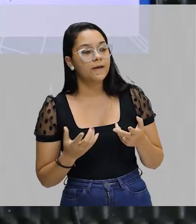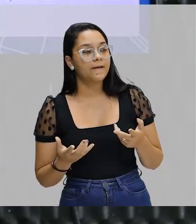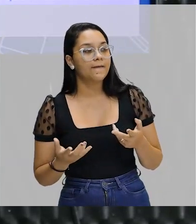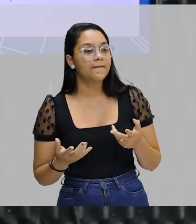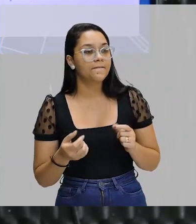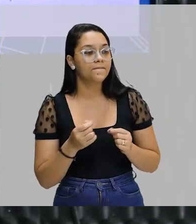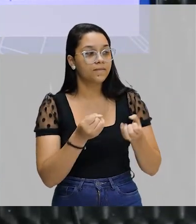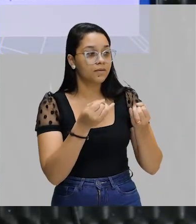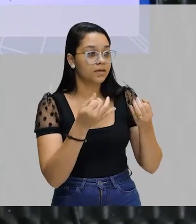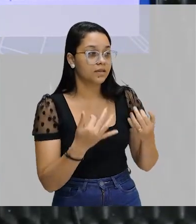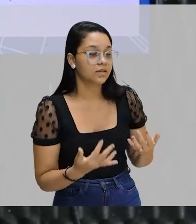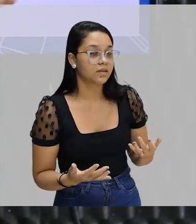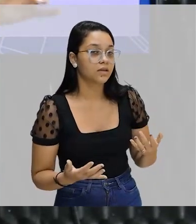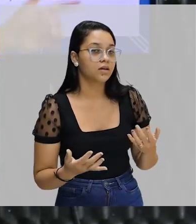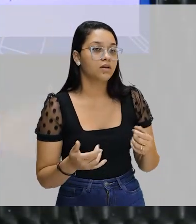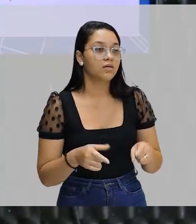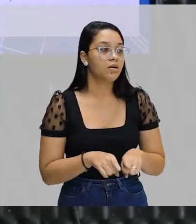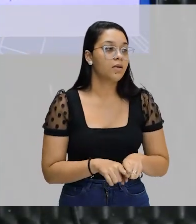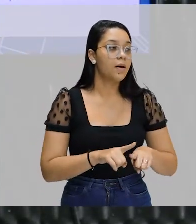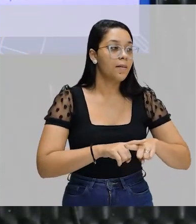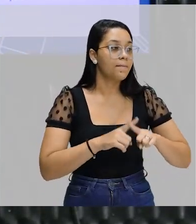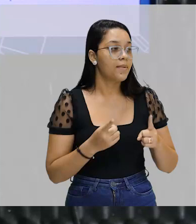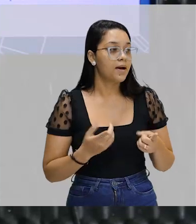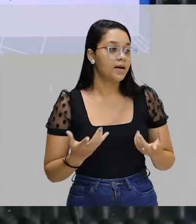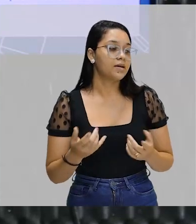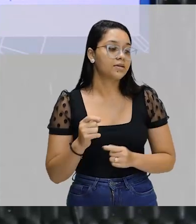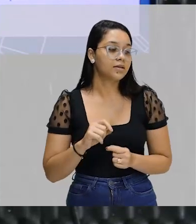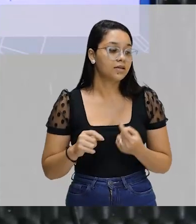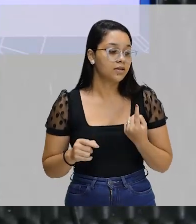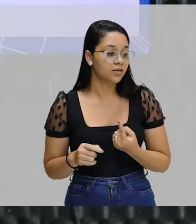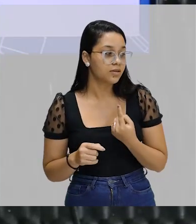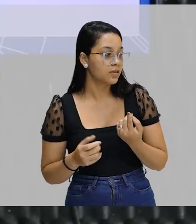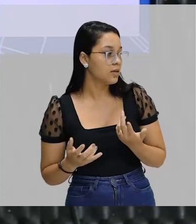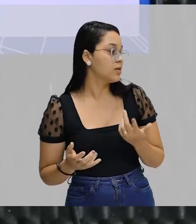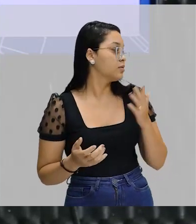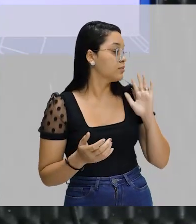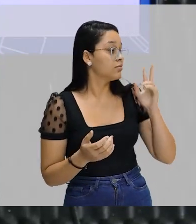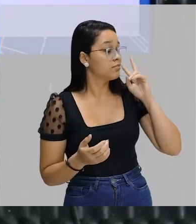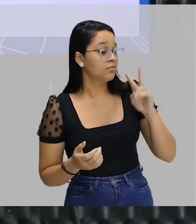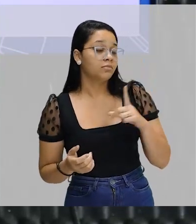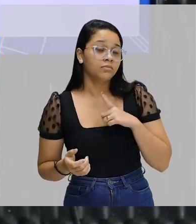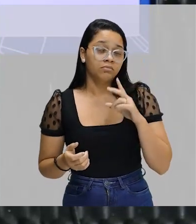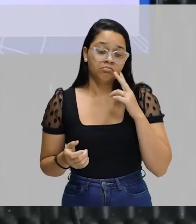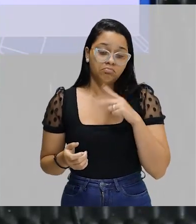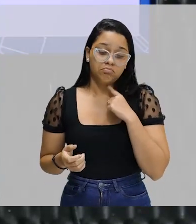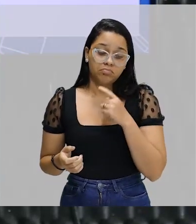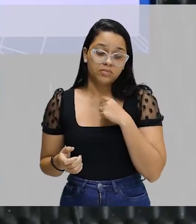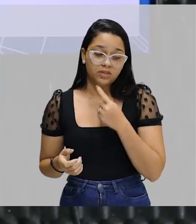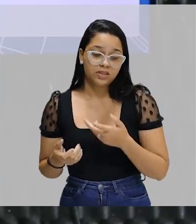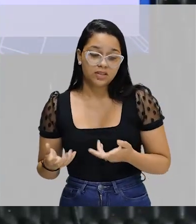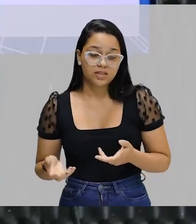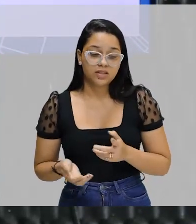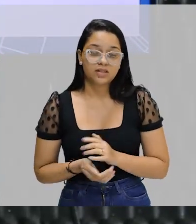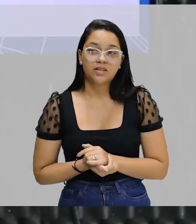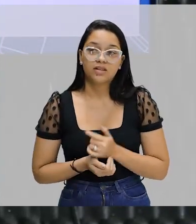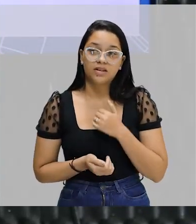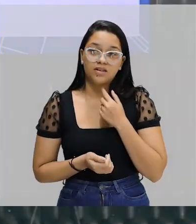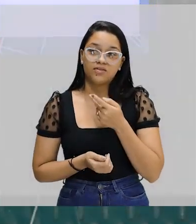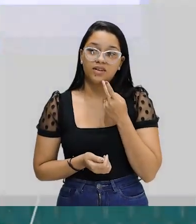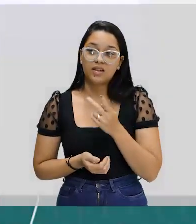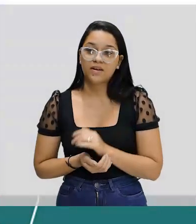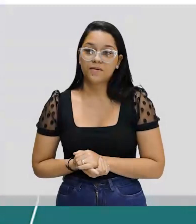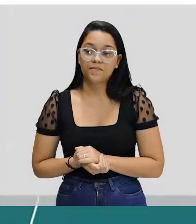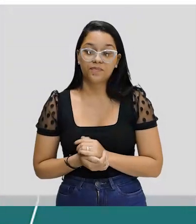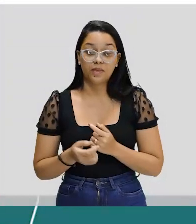Se é explicação. Mas, tá sozinho, né? Já viu aqui, né? Não adianta nem eu falar nada.